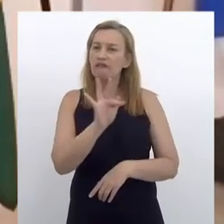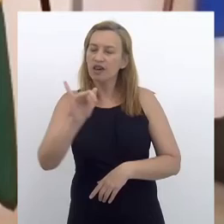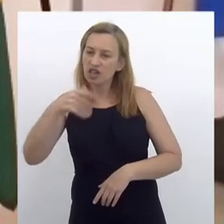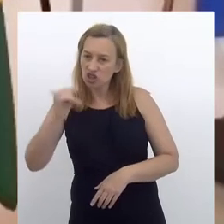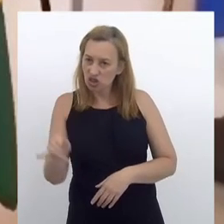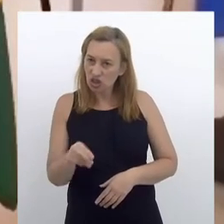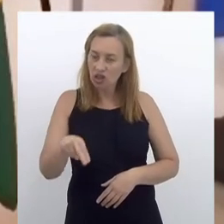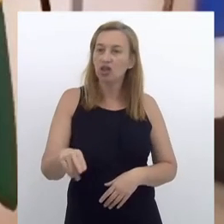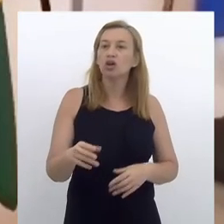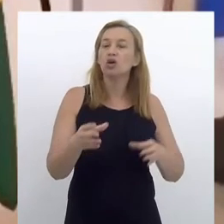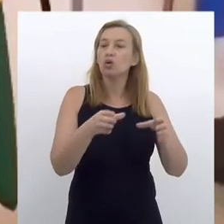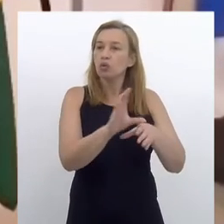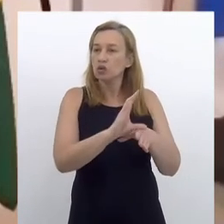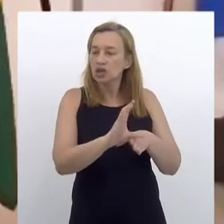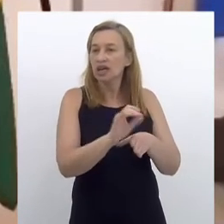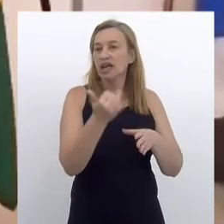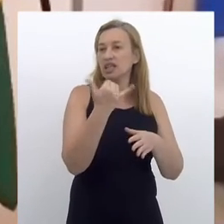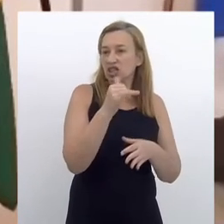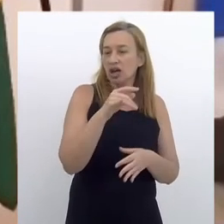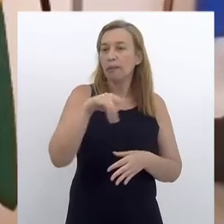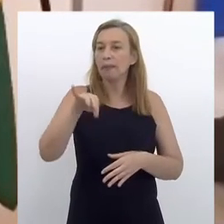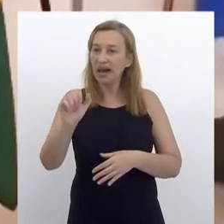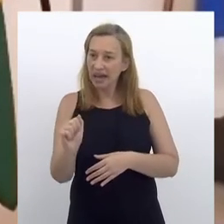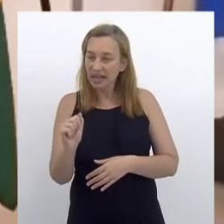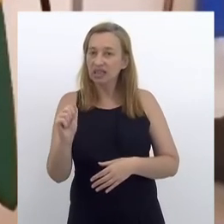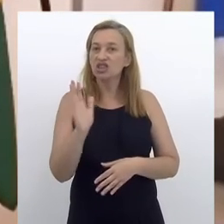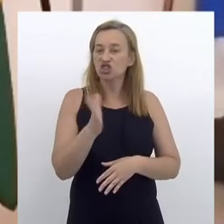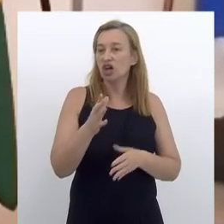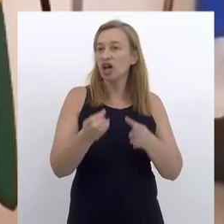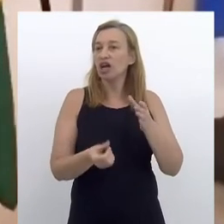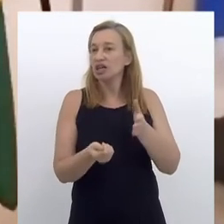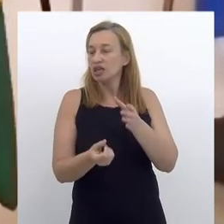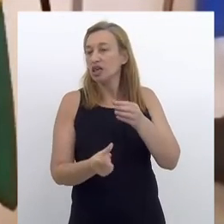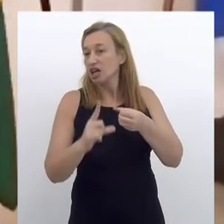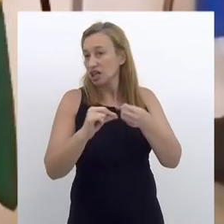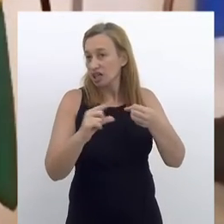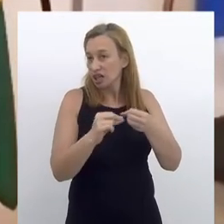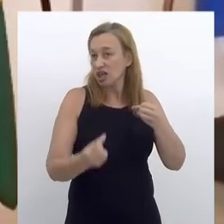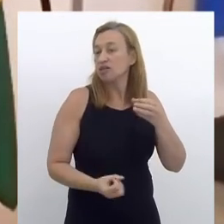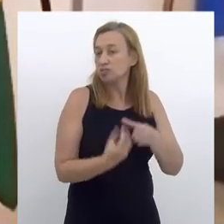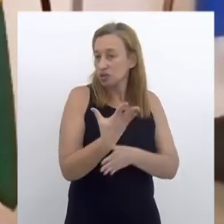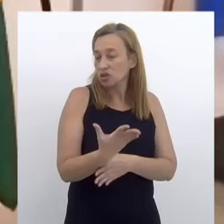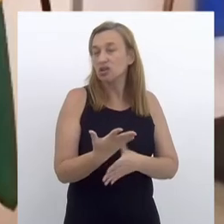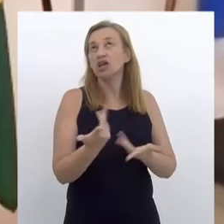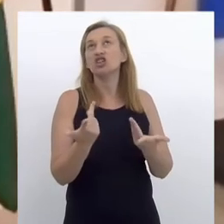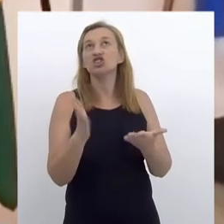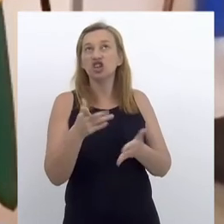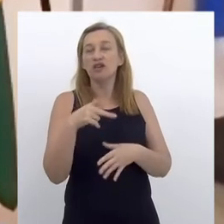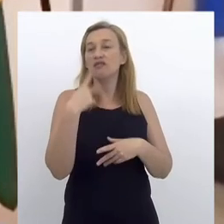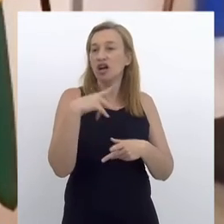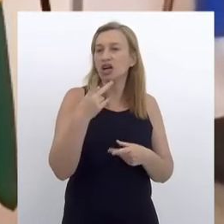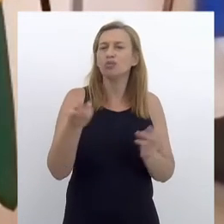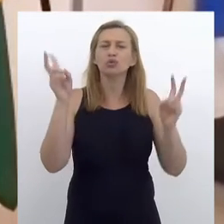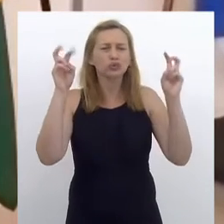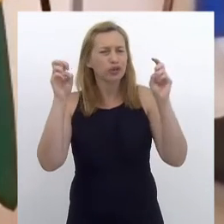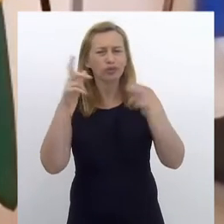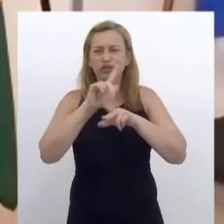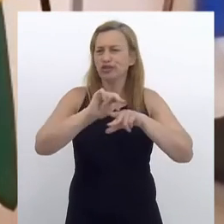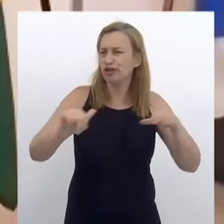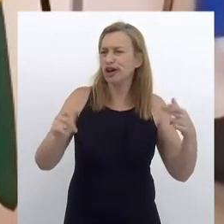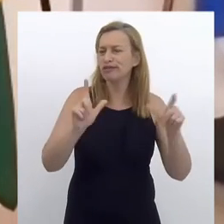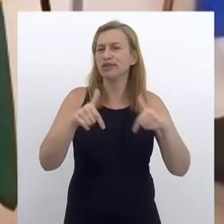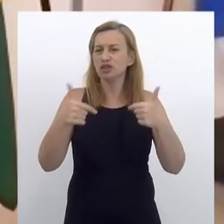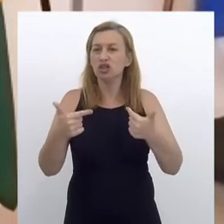debate na Fejano, o Conselho de Energia, lá com a Magda Chambriá, já escrevemos artigos, estamos sempre falando